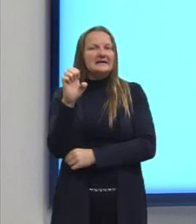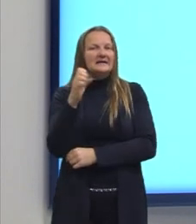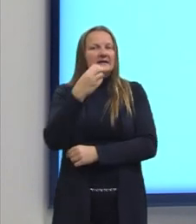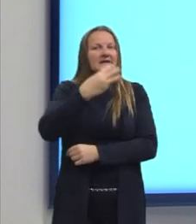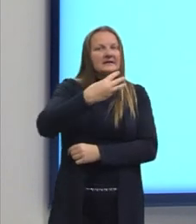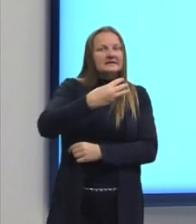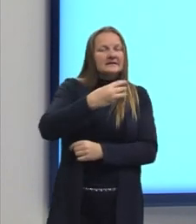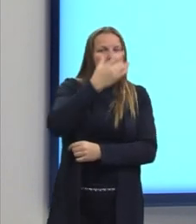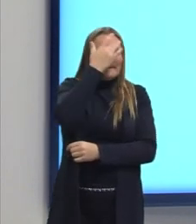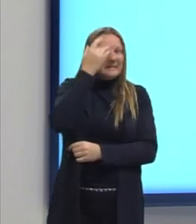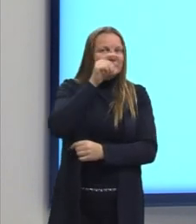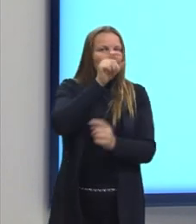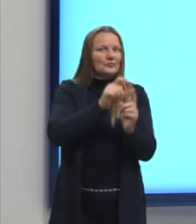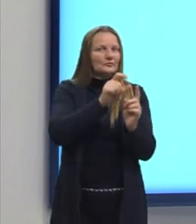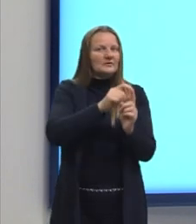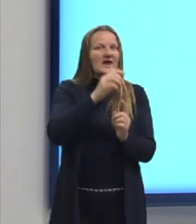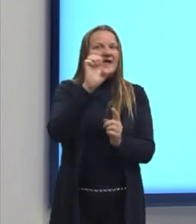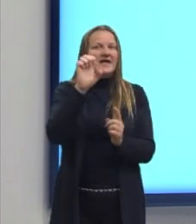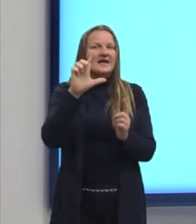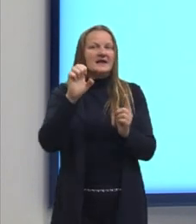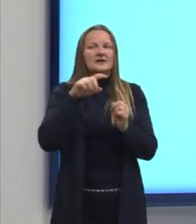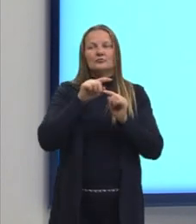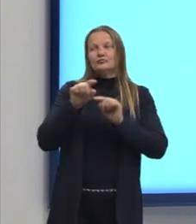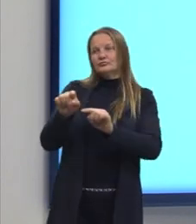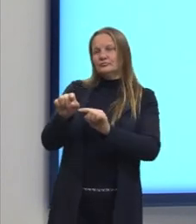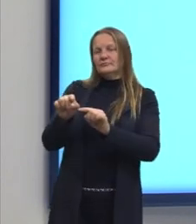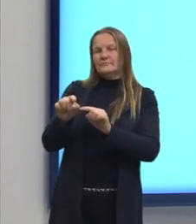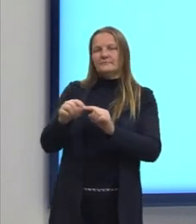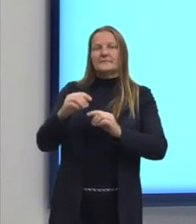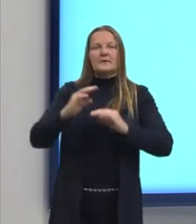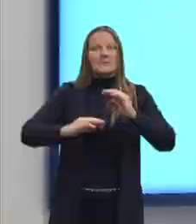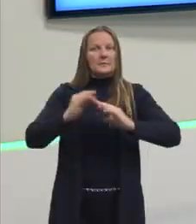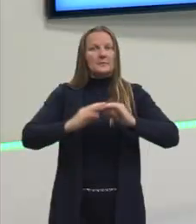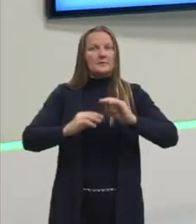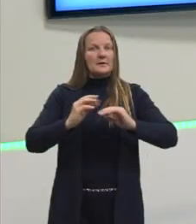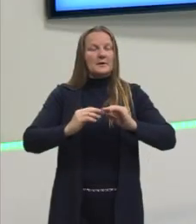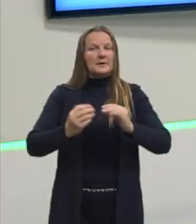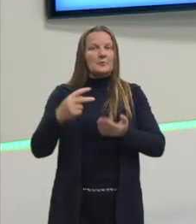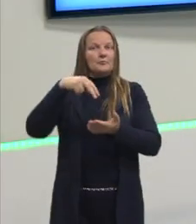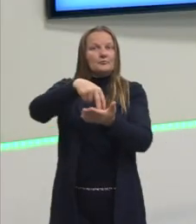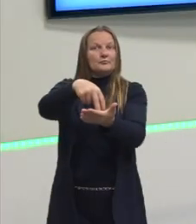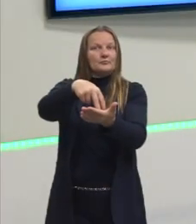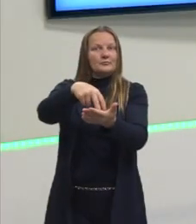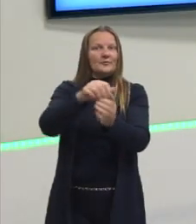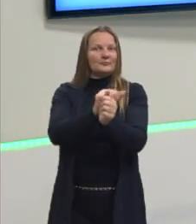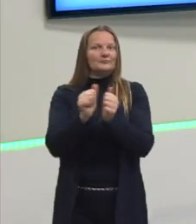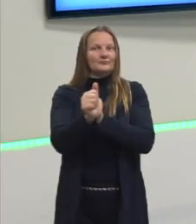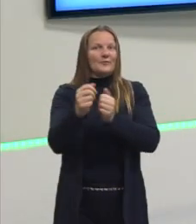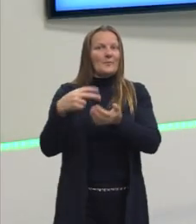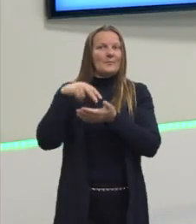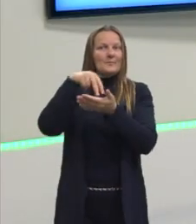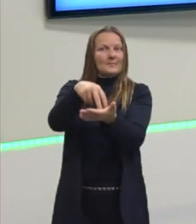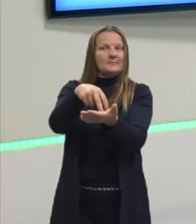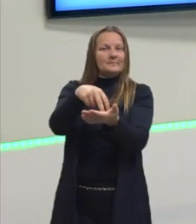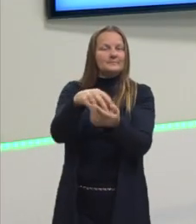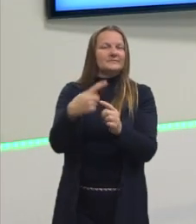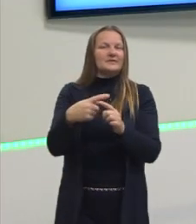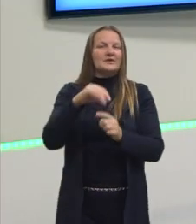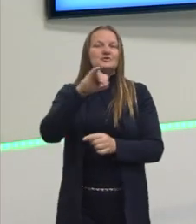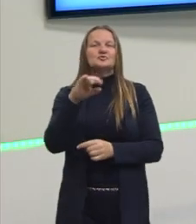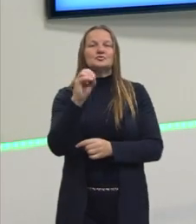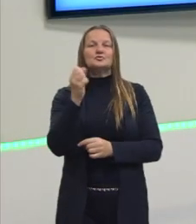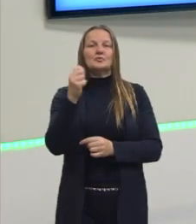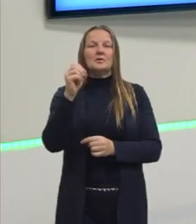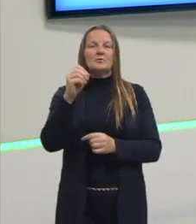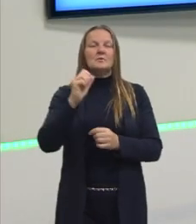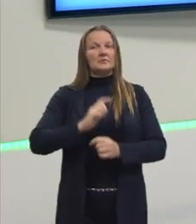ao longo do texto para fazer referência ao protagonista, João I0. Se a gente tem aí também conhecimento